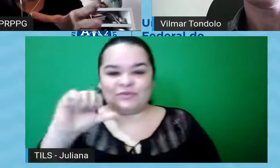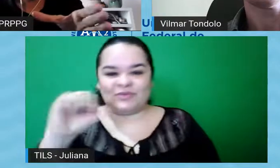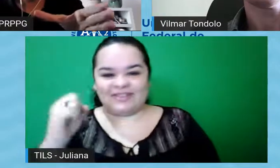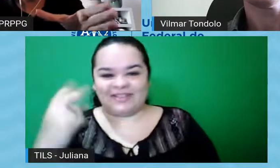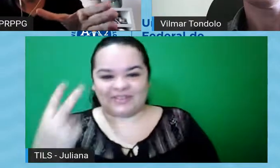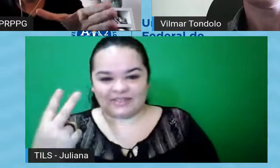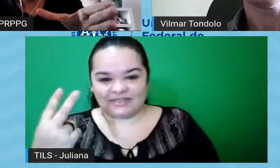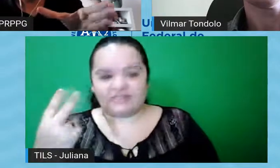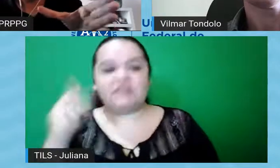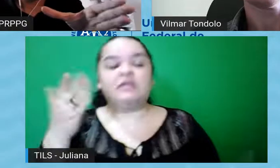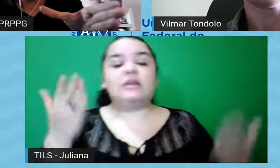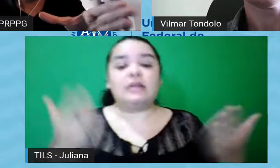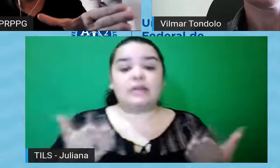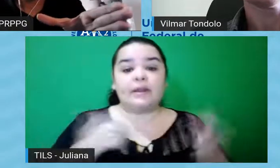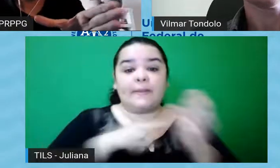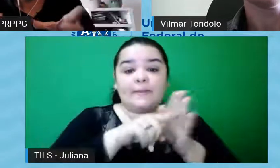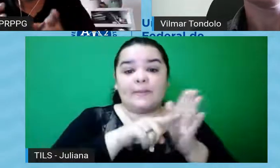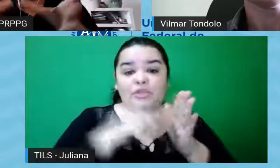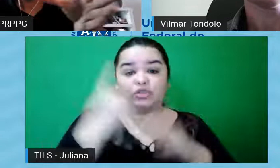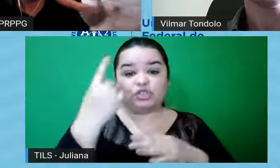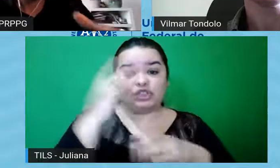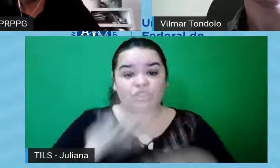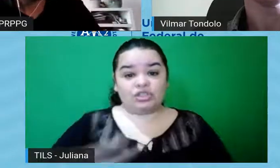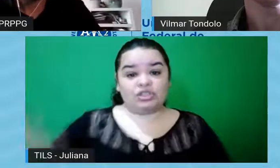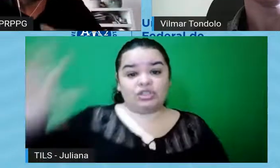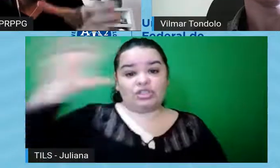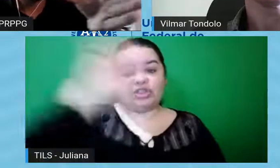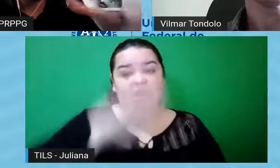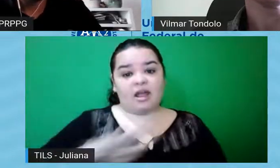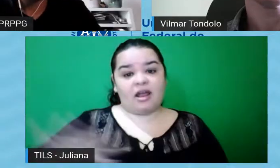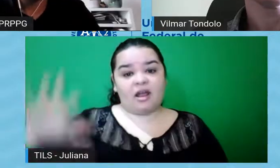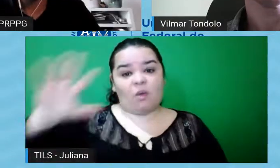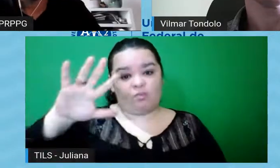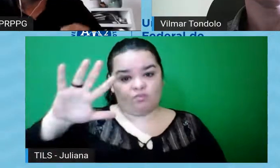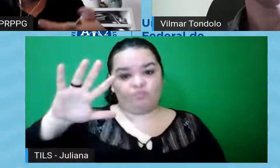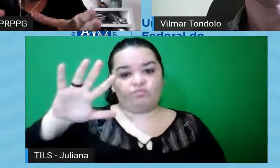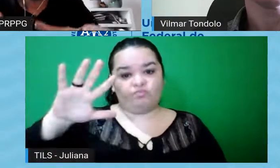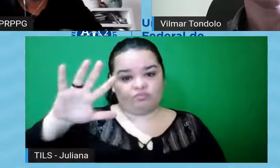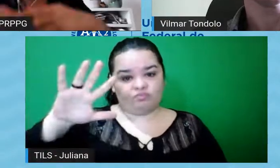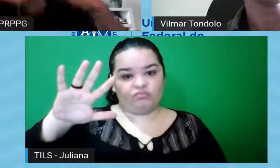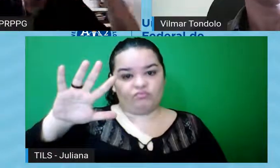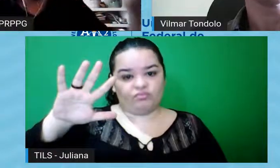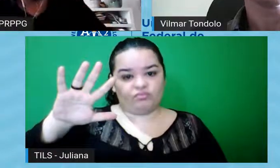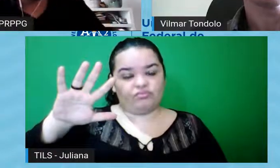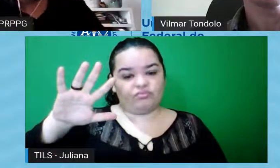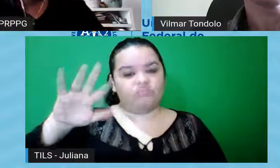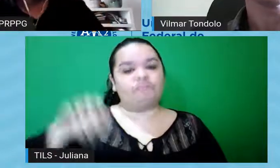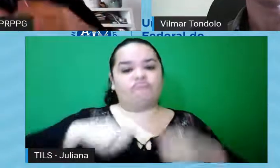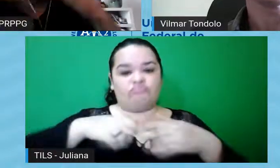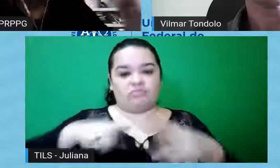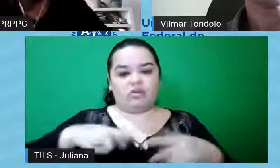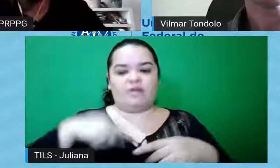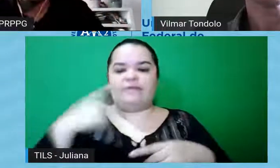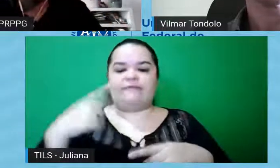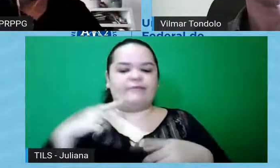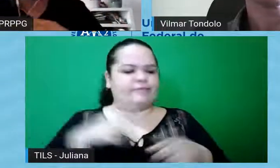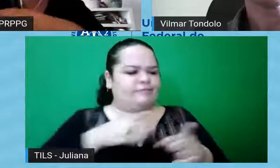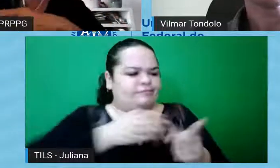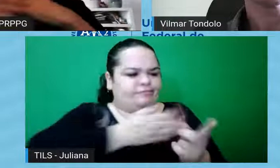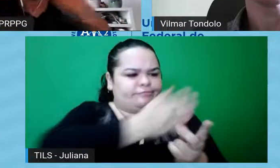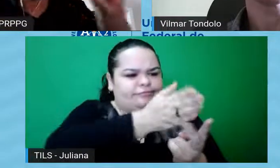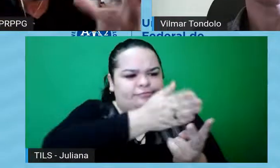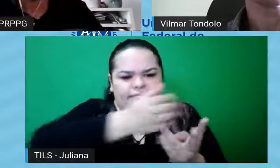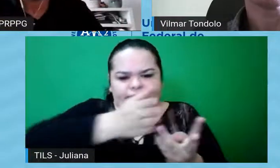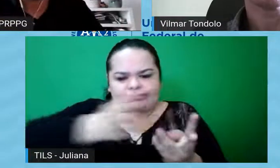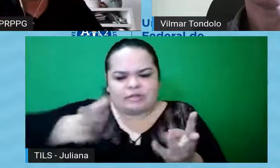é submetido um projetão, um projeto com todas as características que aquele levantamento, vai ter, né, dali vão ser coletados uma série de dados